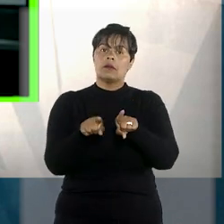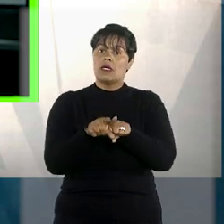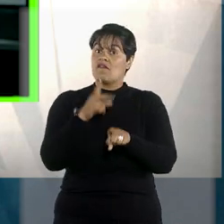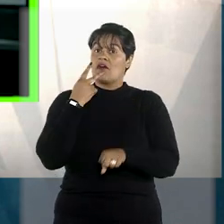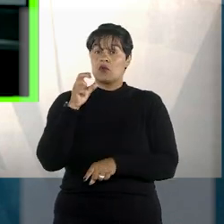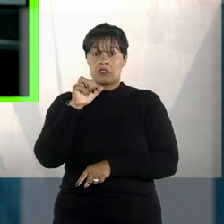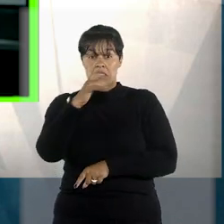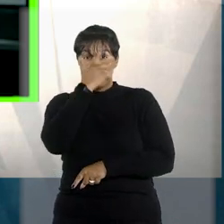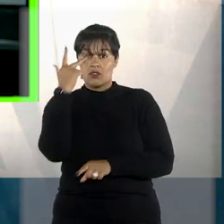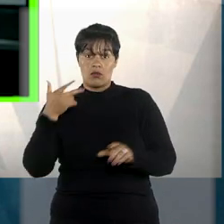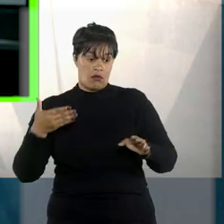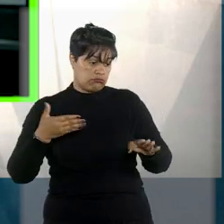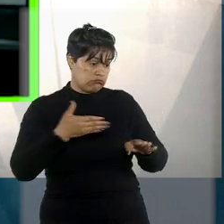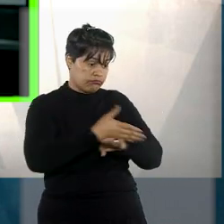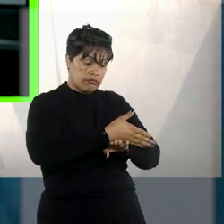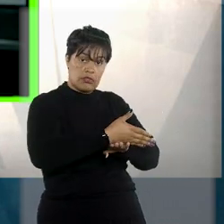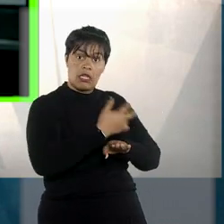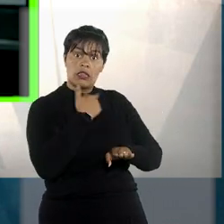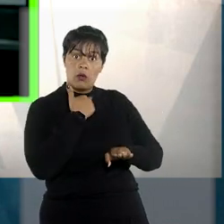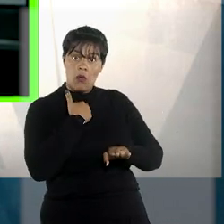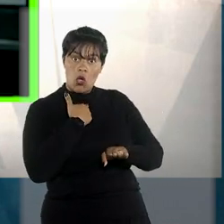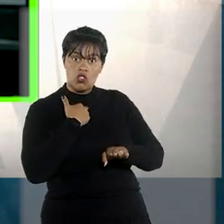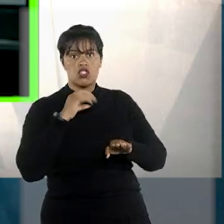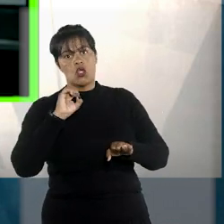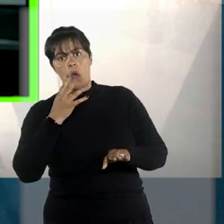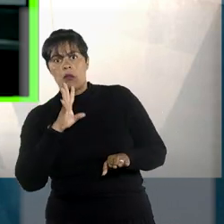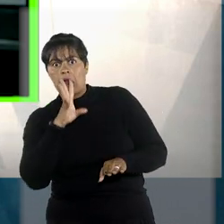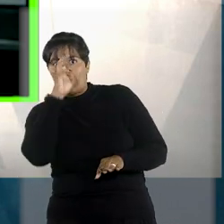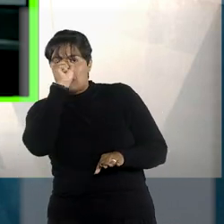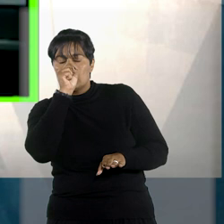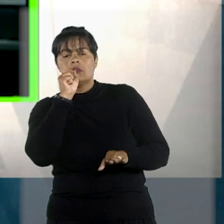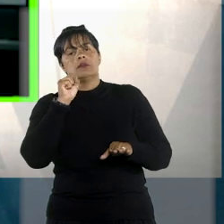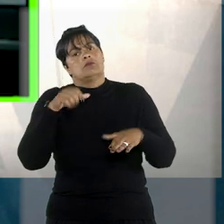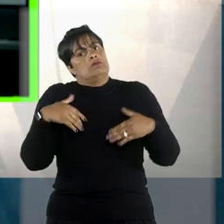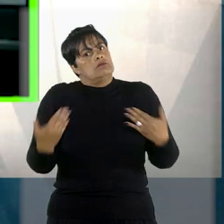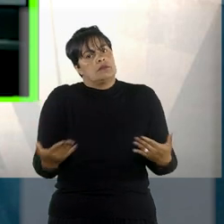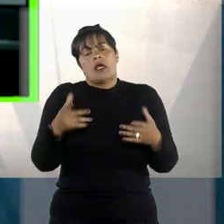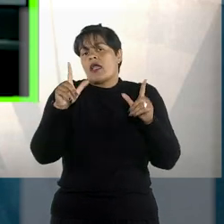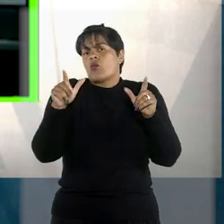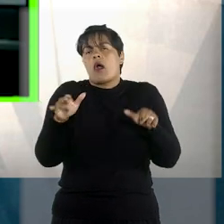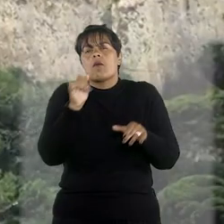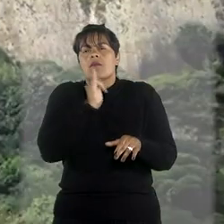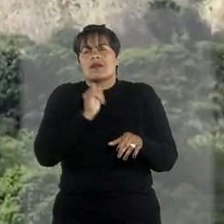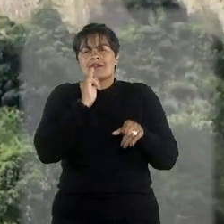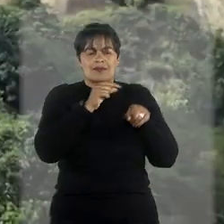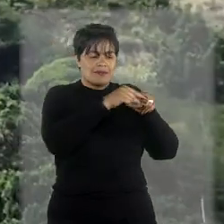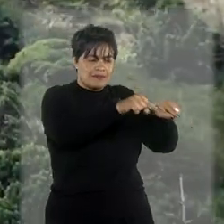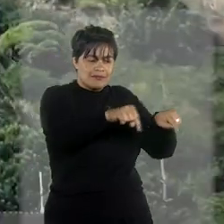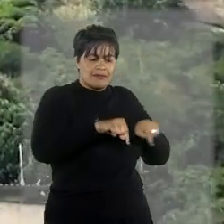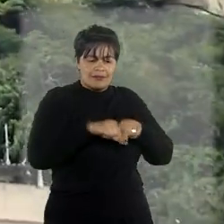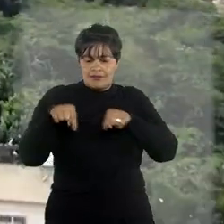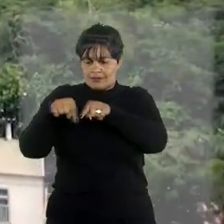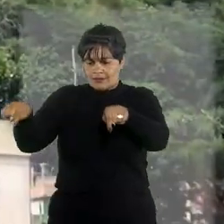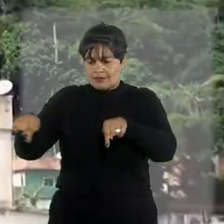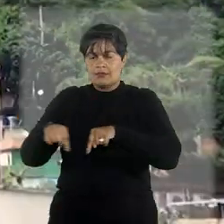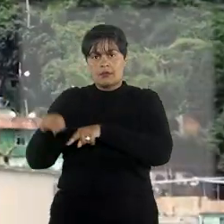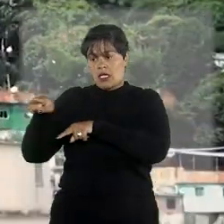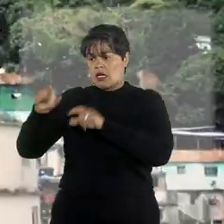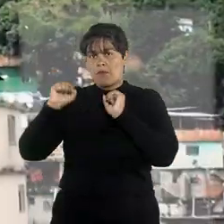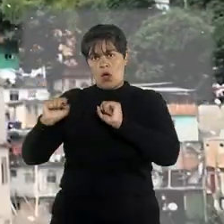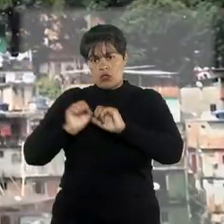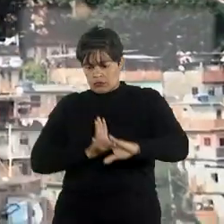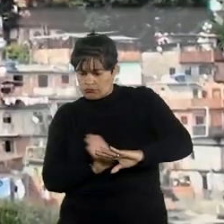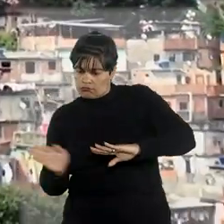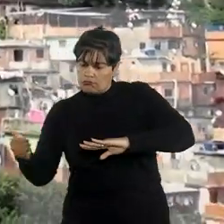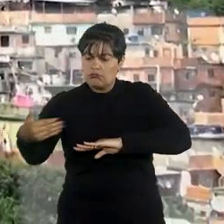direito à passagem forçada ao possuidor significaria autorizar, pelo vizinho do imóvel encravado, o uso anormal da propriedade,